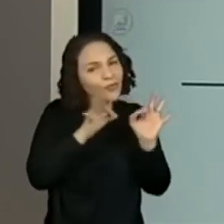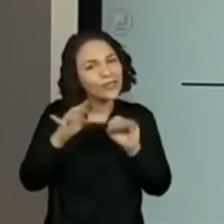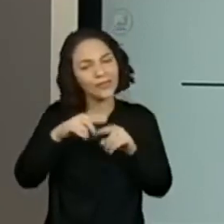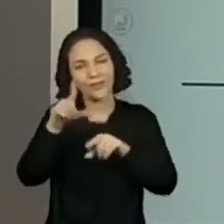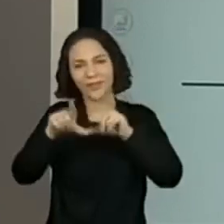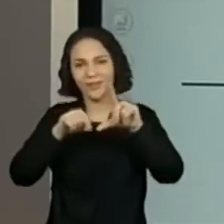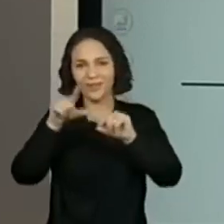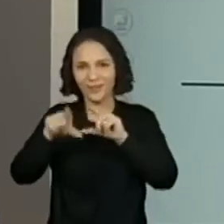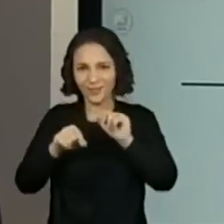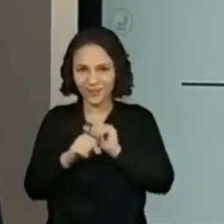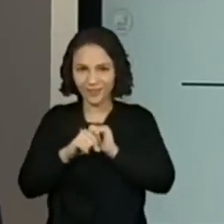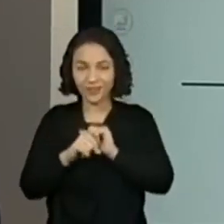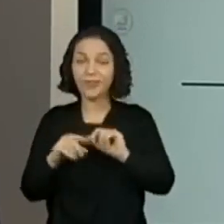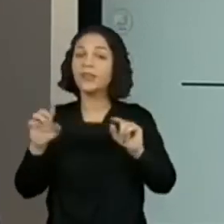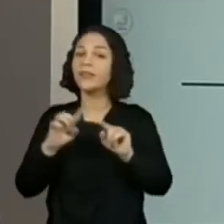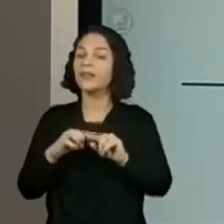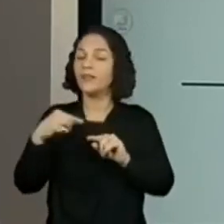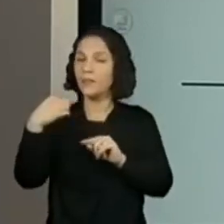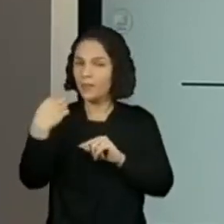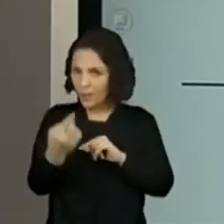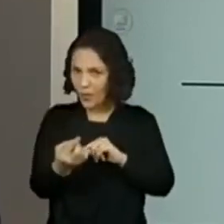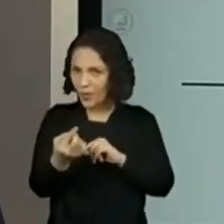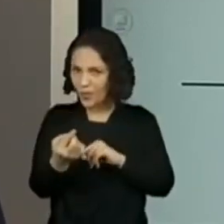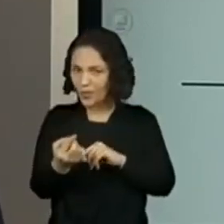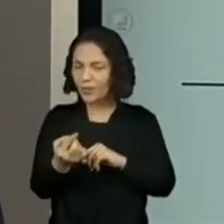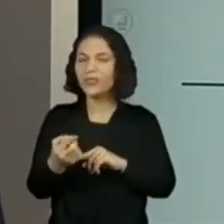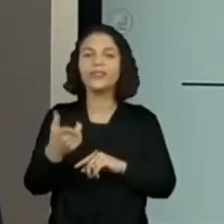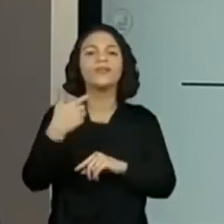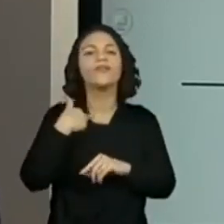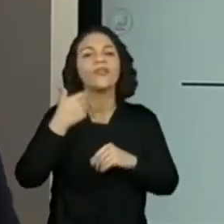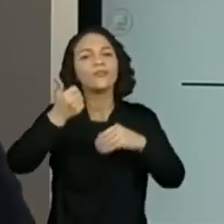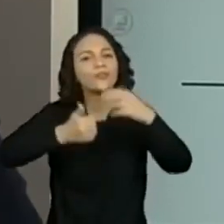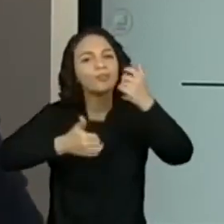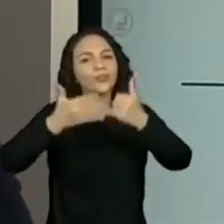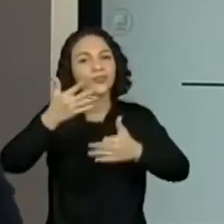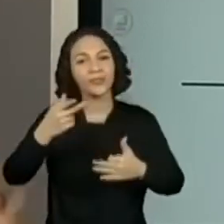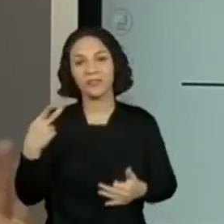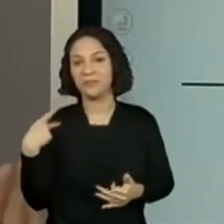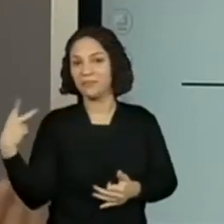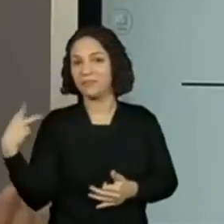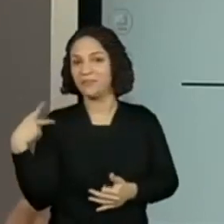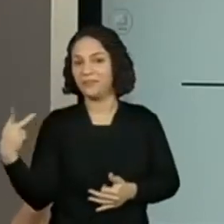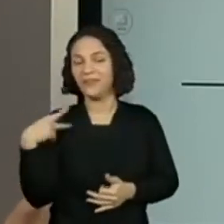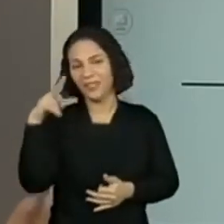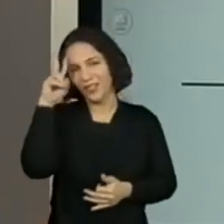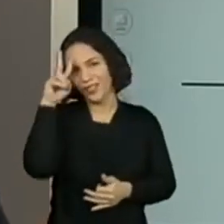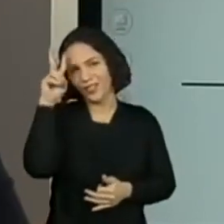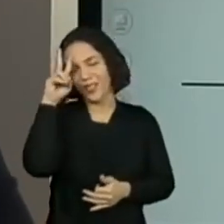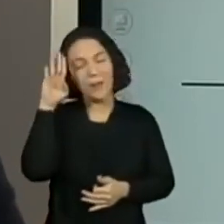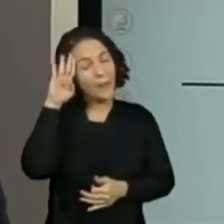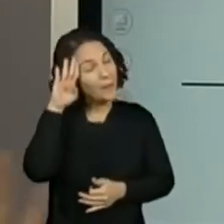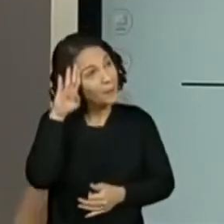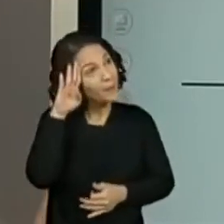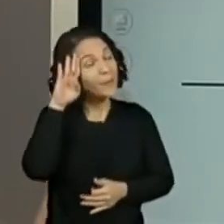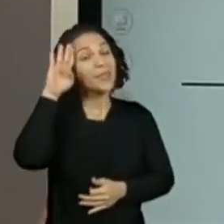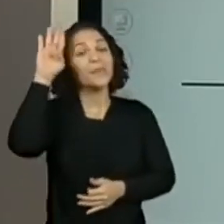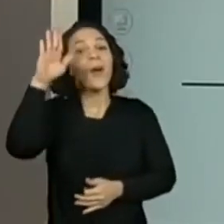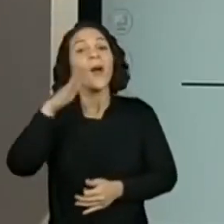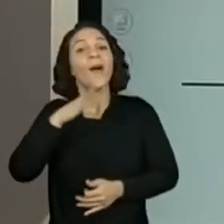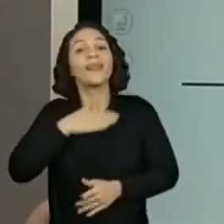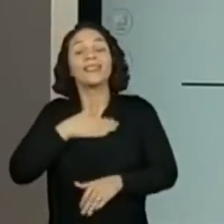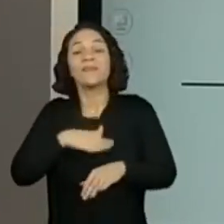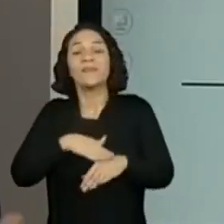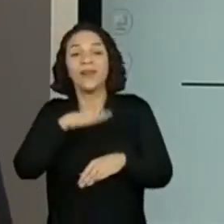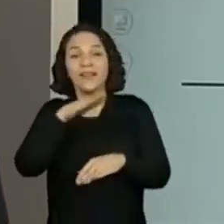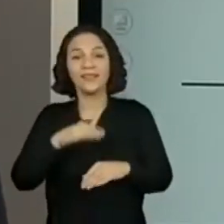escolher esse. Daqui a pouco, a gente vai voltar falando das nossas preferências das preferências. As preferências que